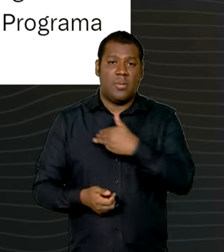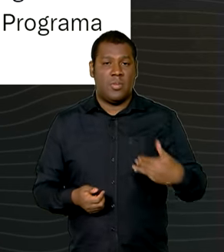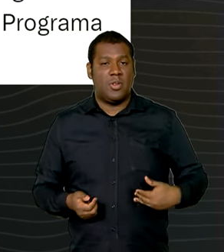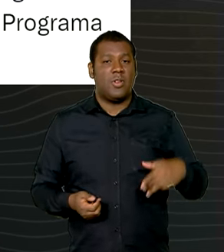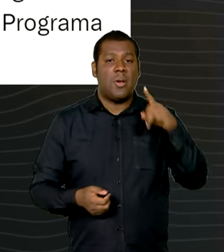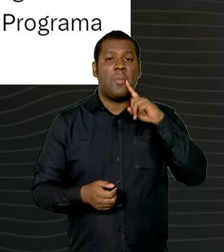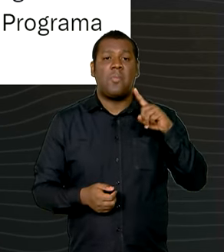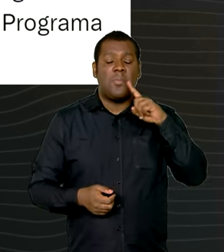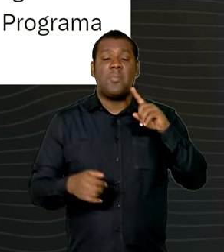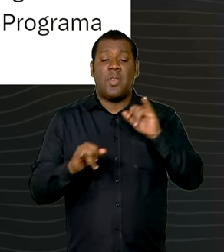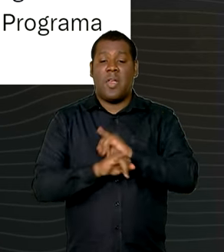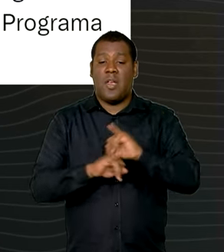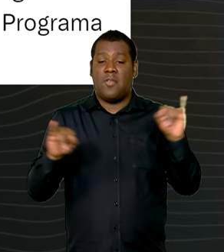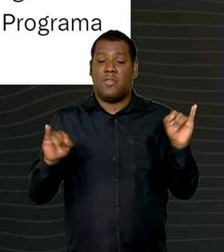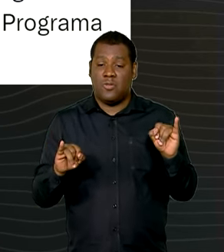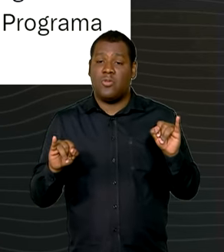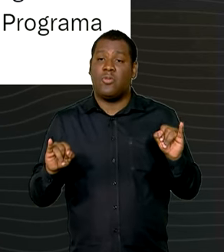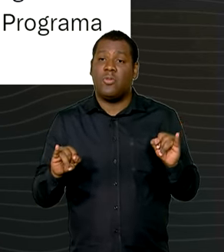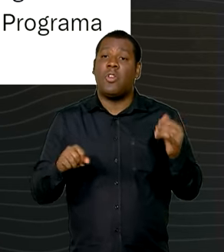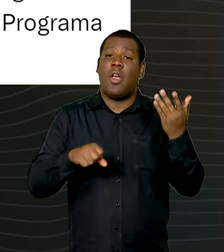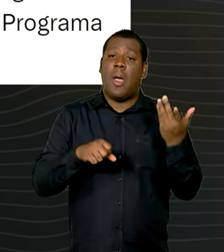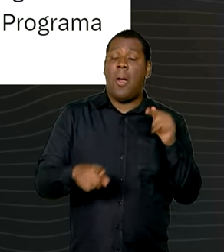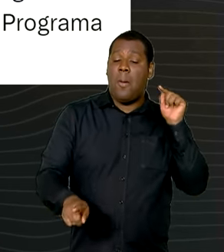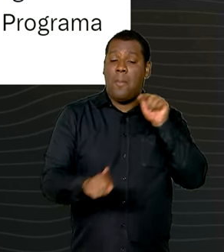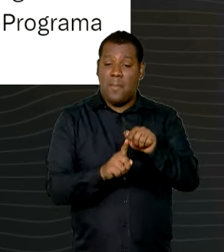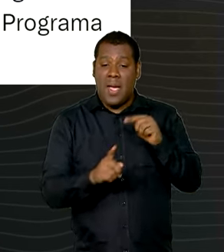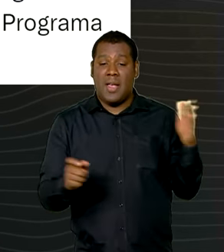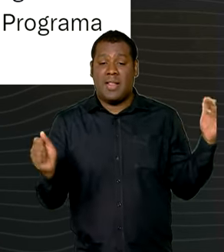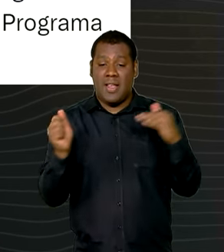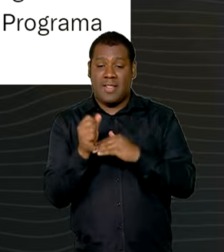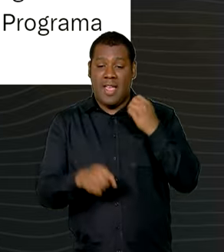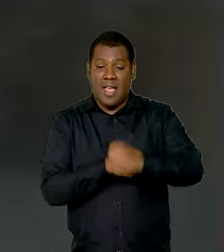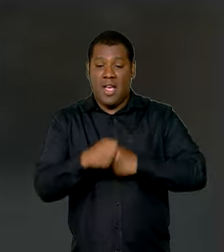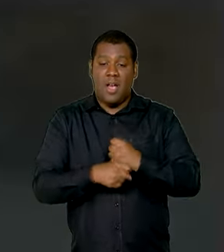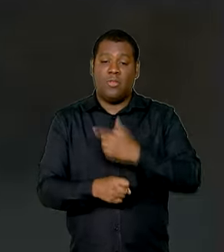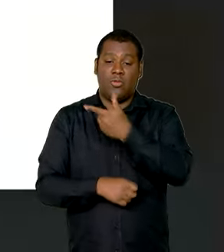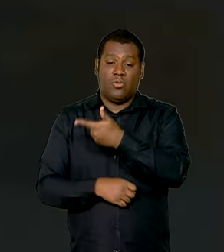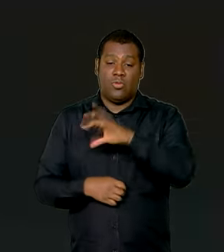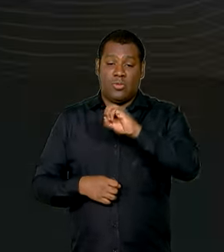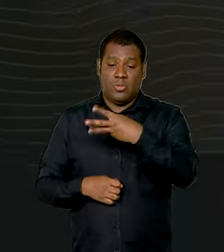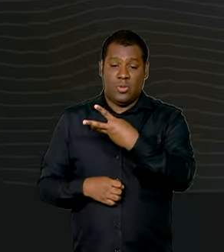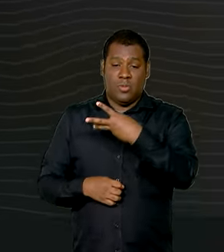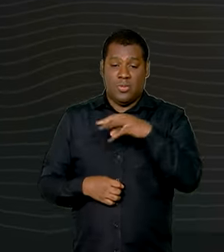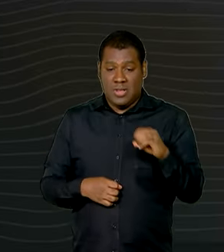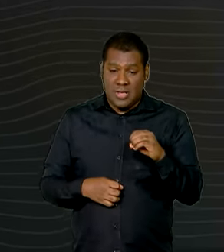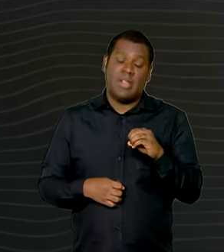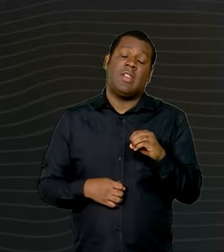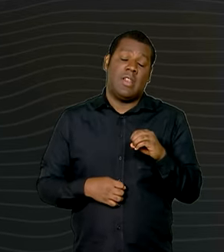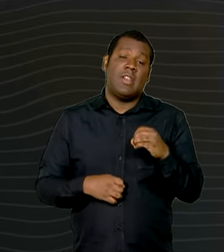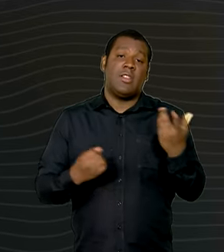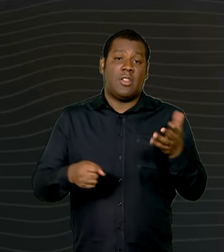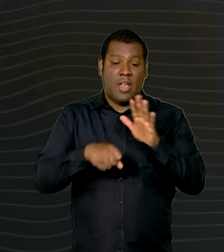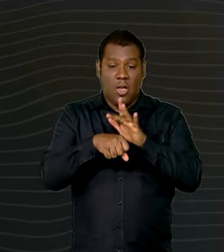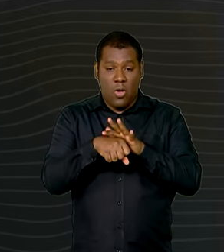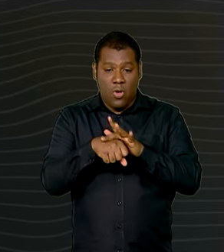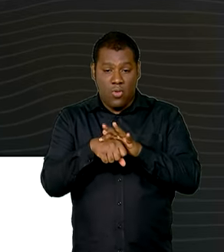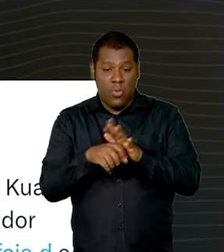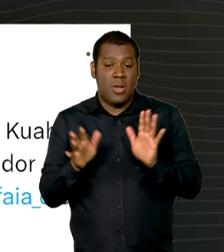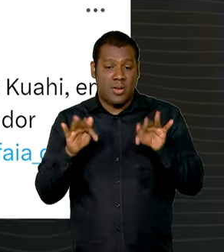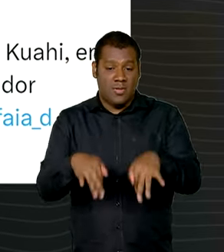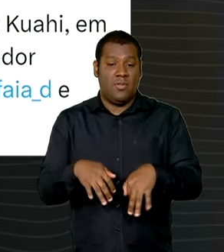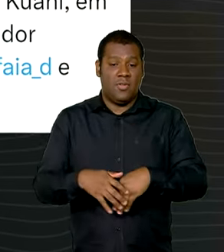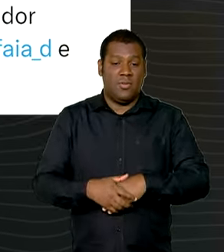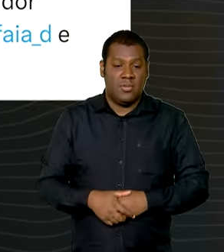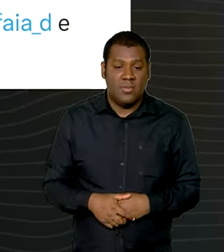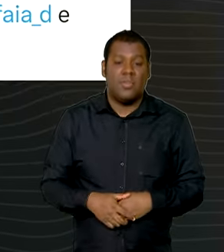ainda que eliminar essa enfermidade até 2030 é uma das metas do programa Brasil Saudável e falando